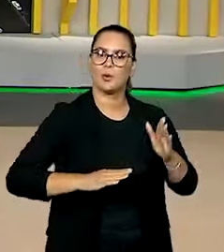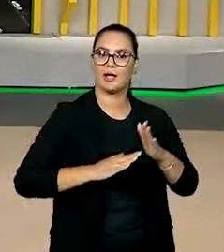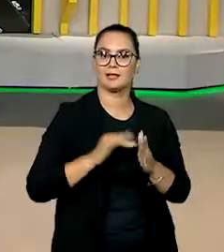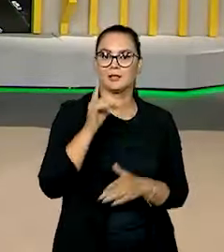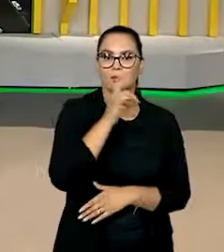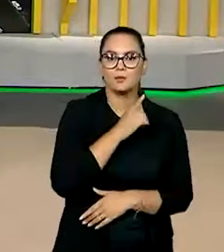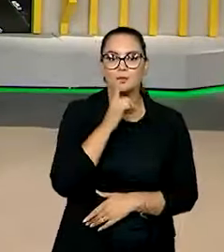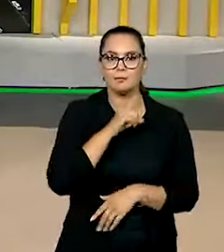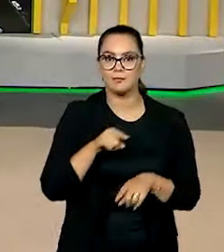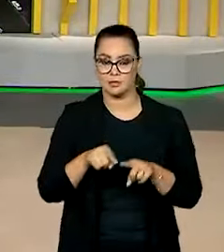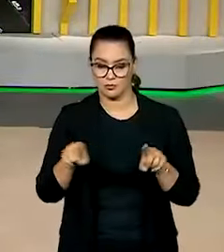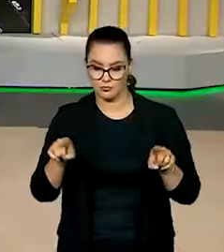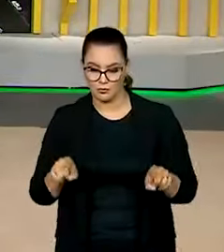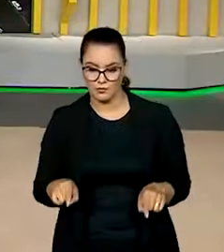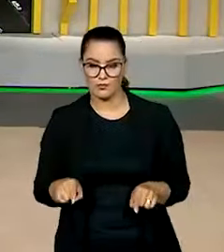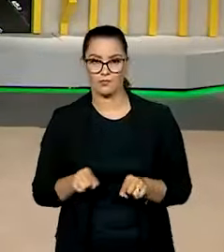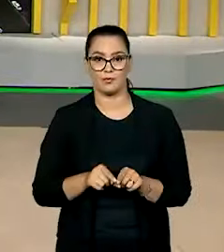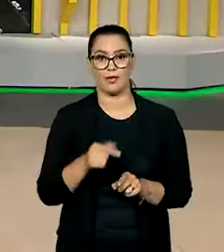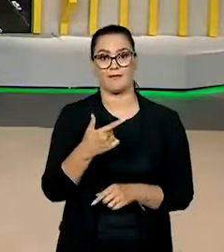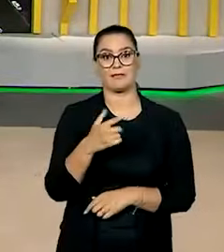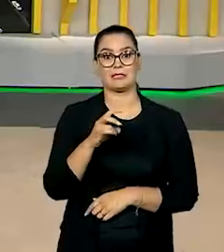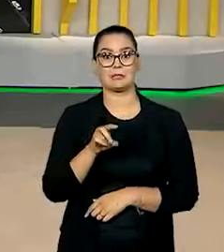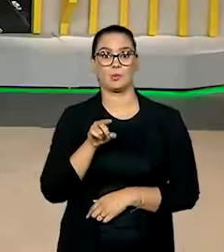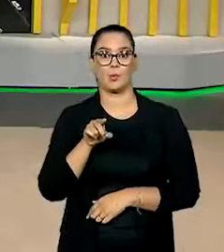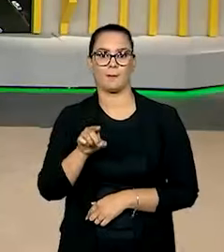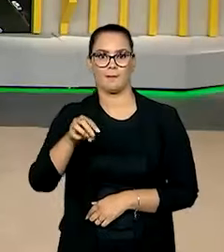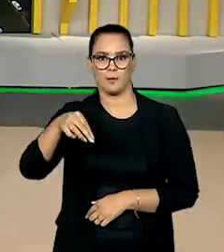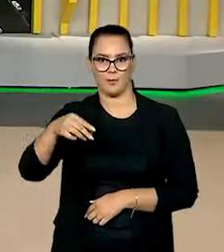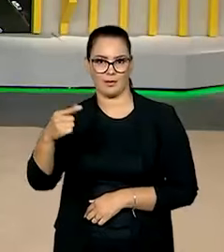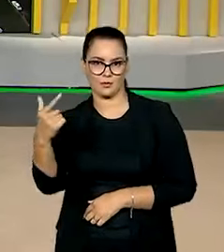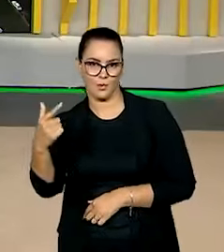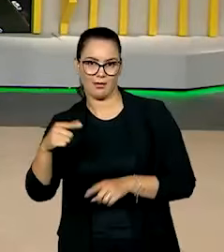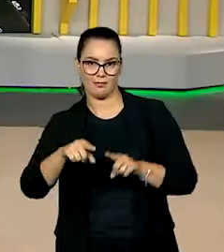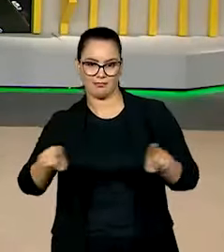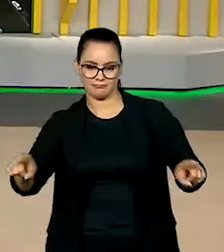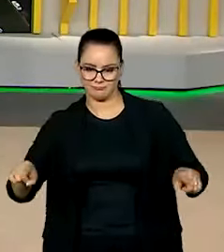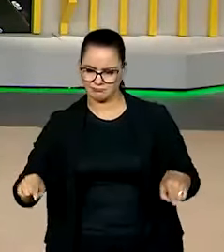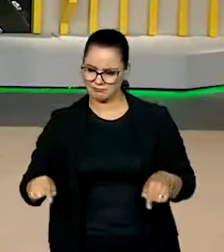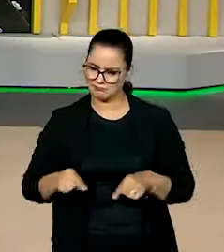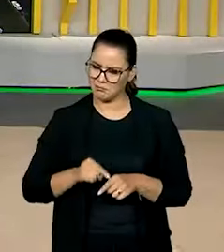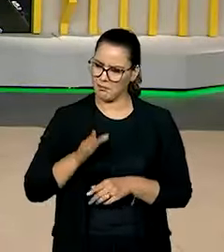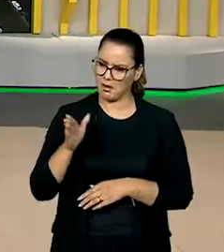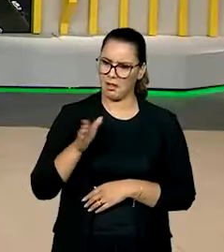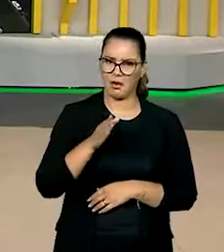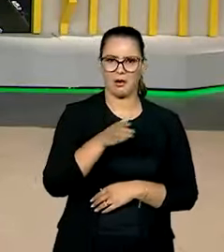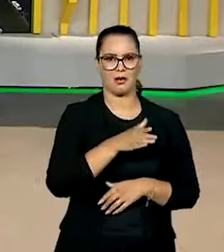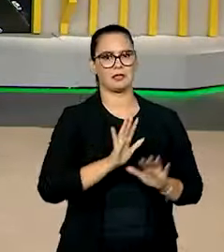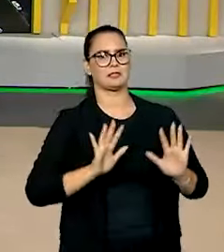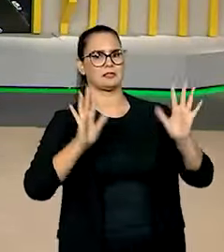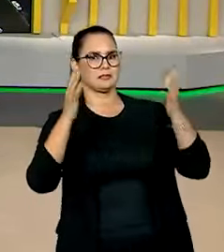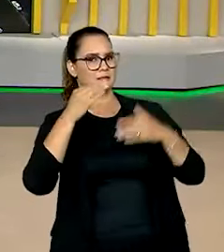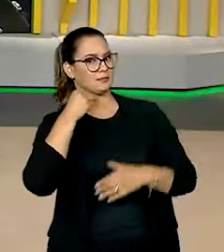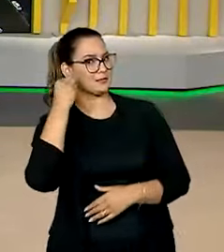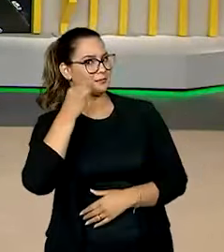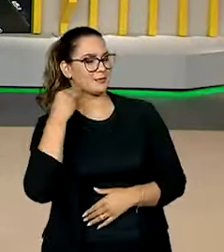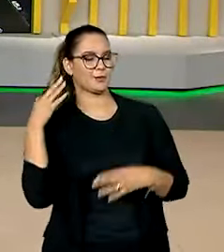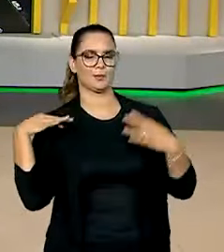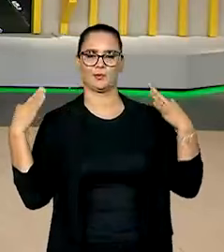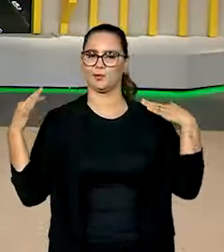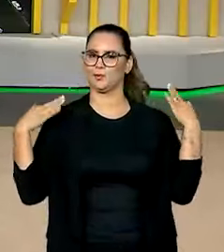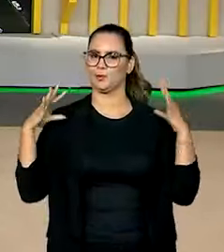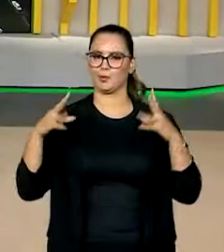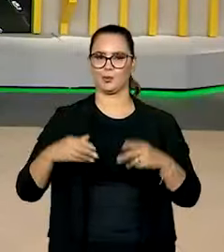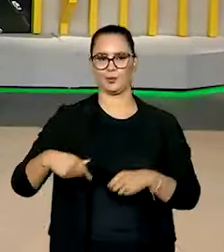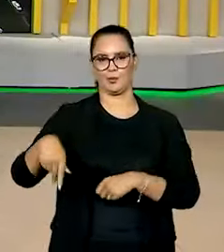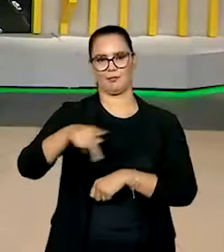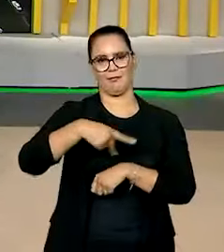oferece um espaço de 25 mil metros quadrados para o público explorar e celebrar essas experiências turísticas de todo o